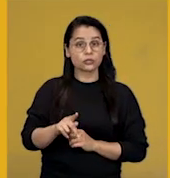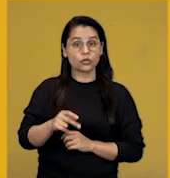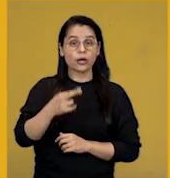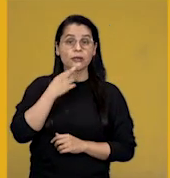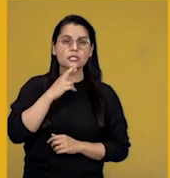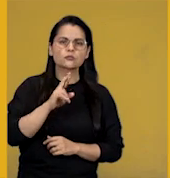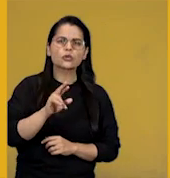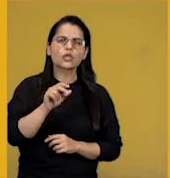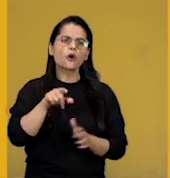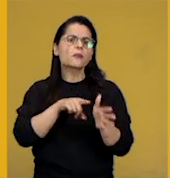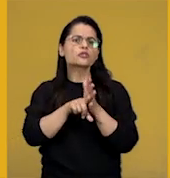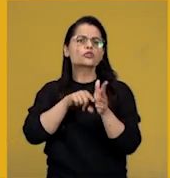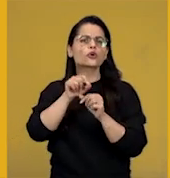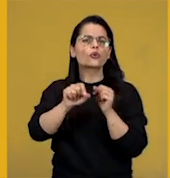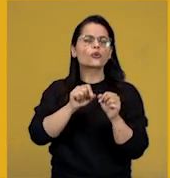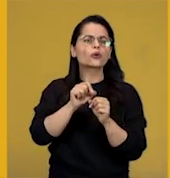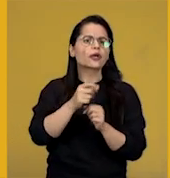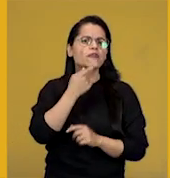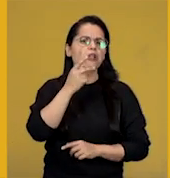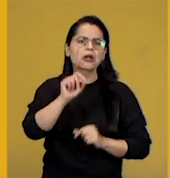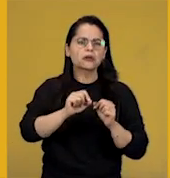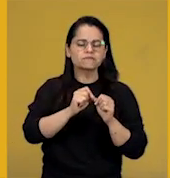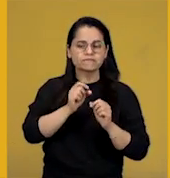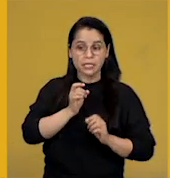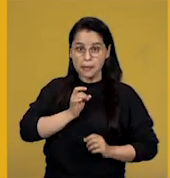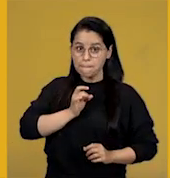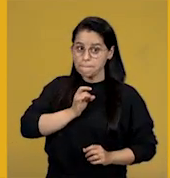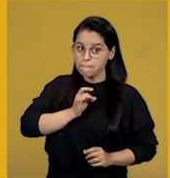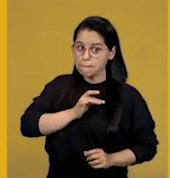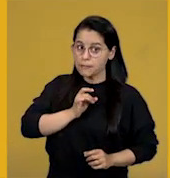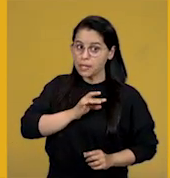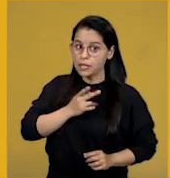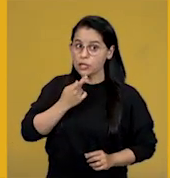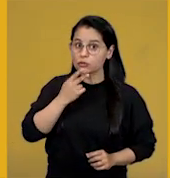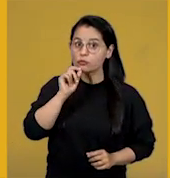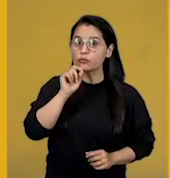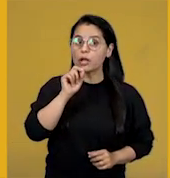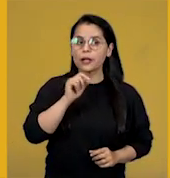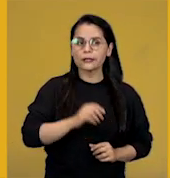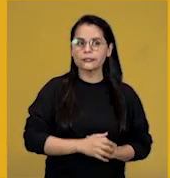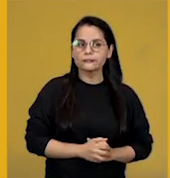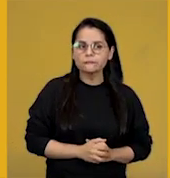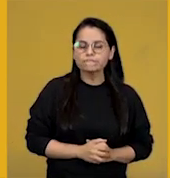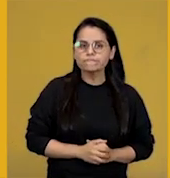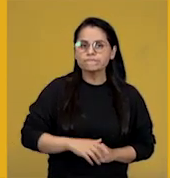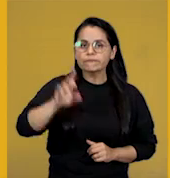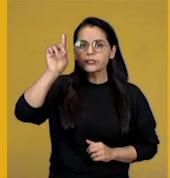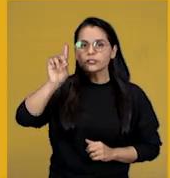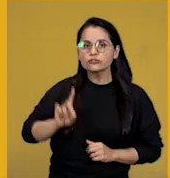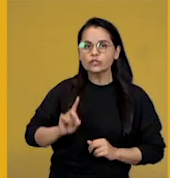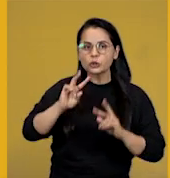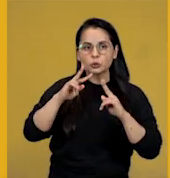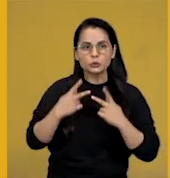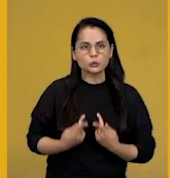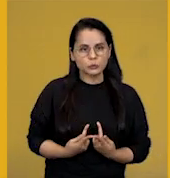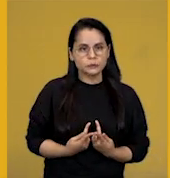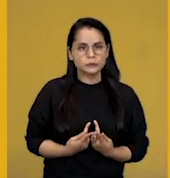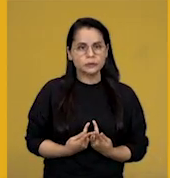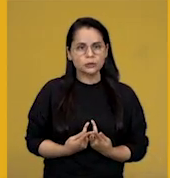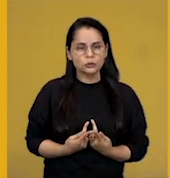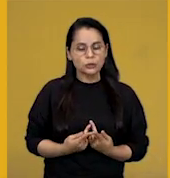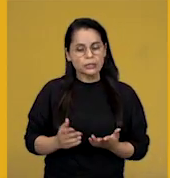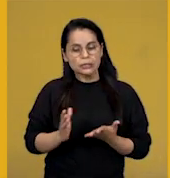responderam a essa pesquisa disseram que têm medo de falar sobre direitos humanos e ser